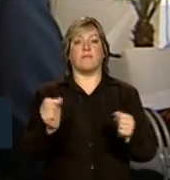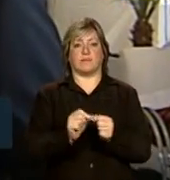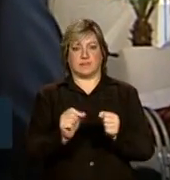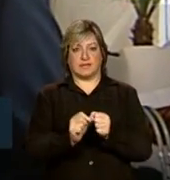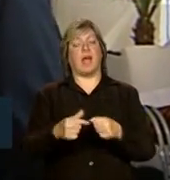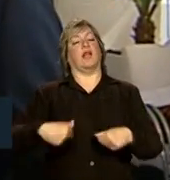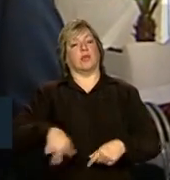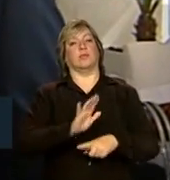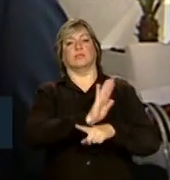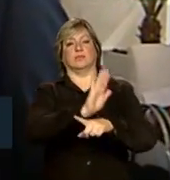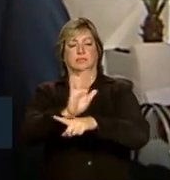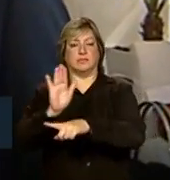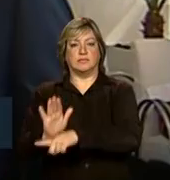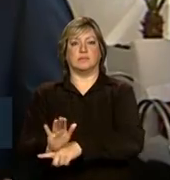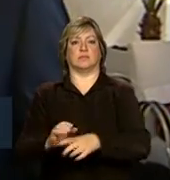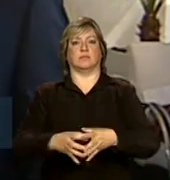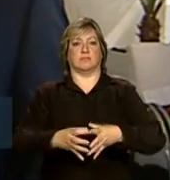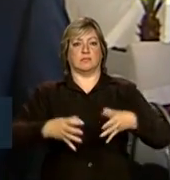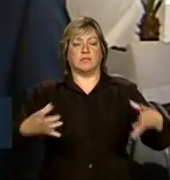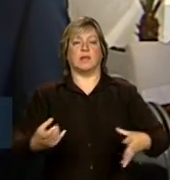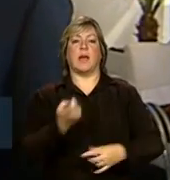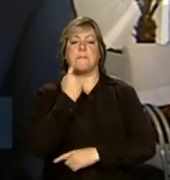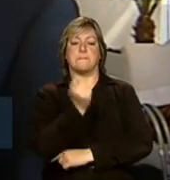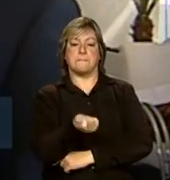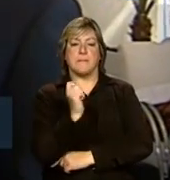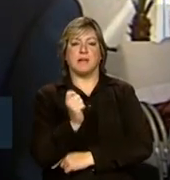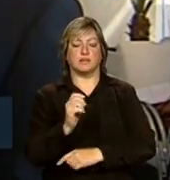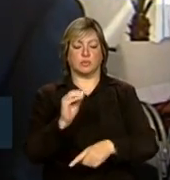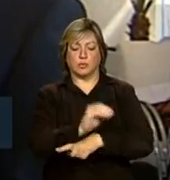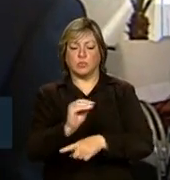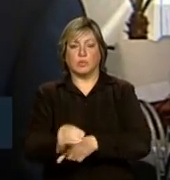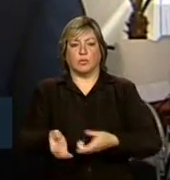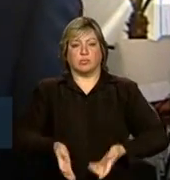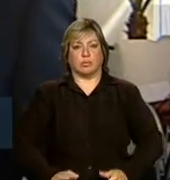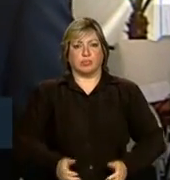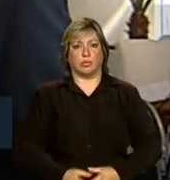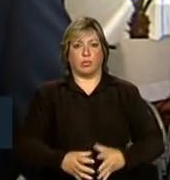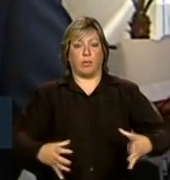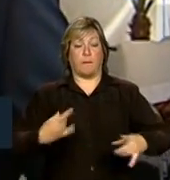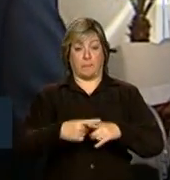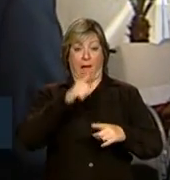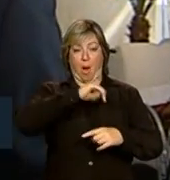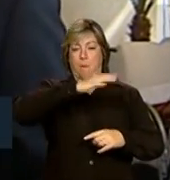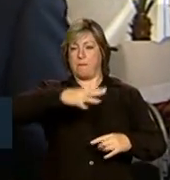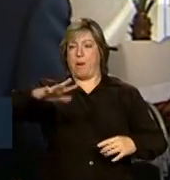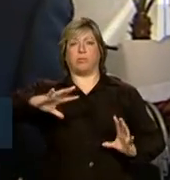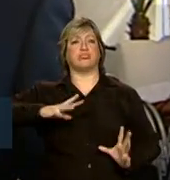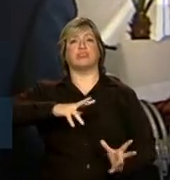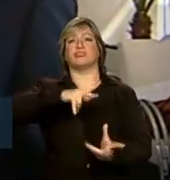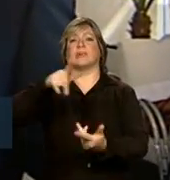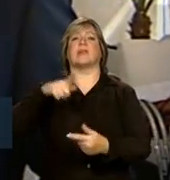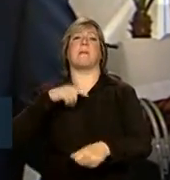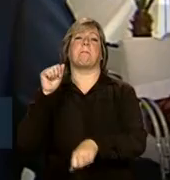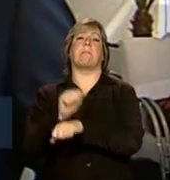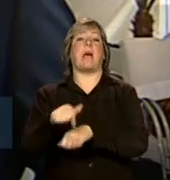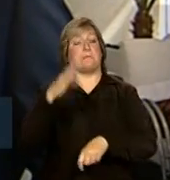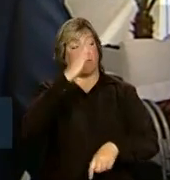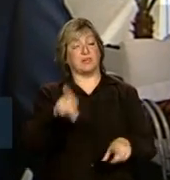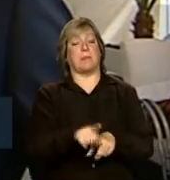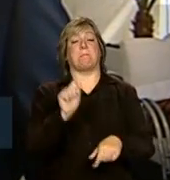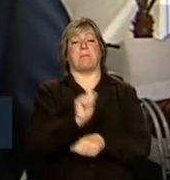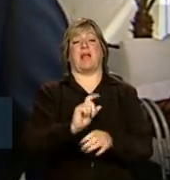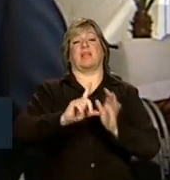nós estamos promovendo a produção de peixe na aquicultura, já que a produção de peixe no mar, no mundo inteiro, está um tanto estagnada, no Brasil também.